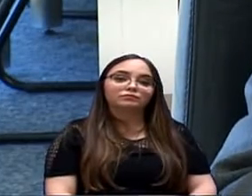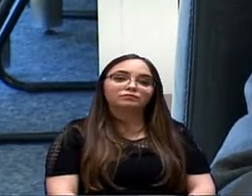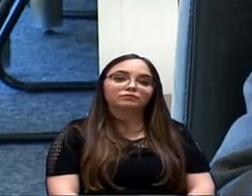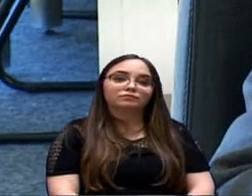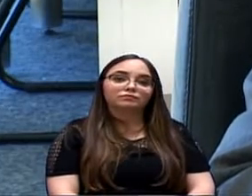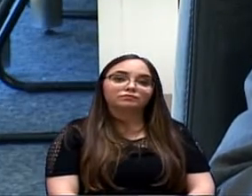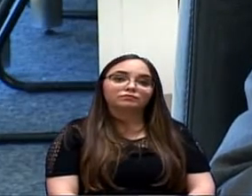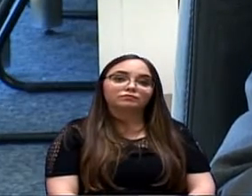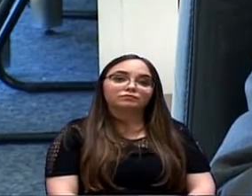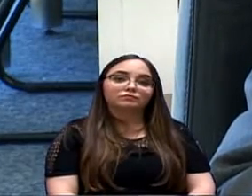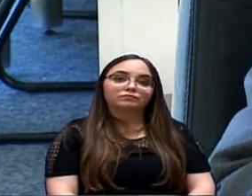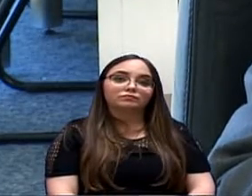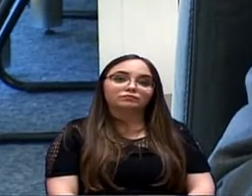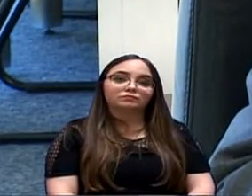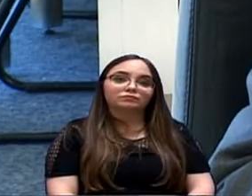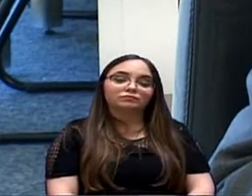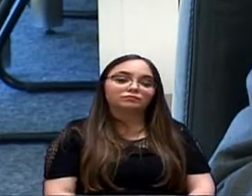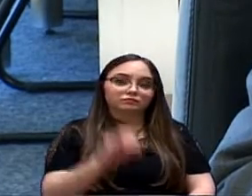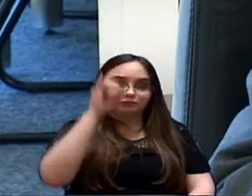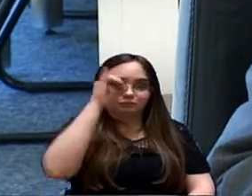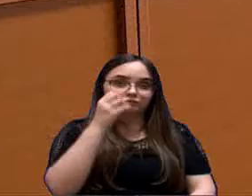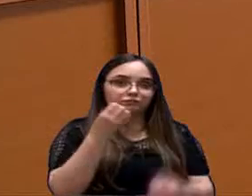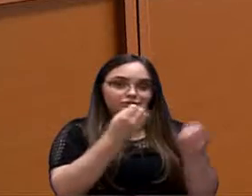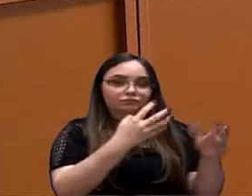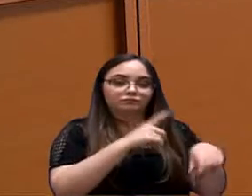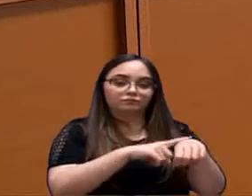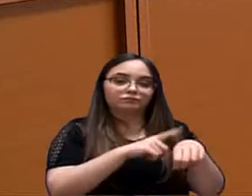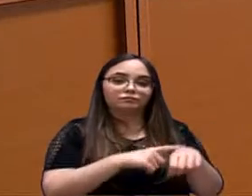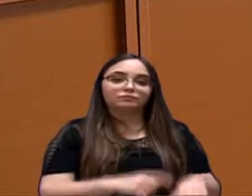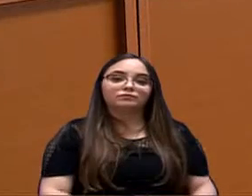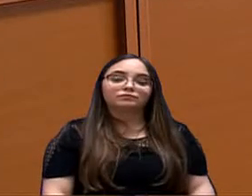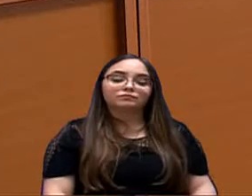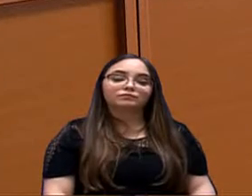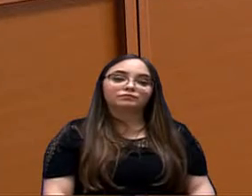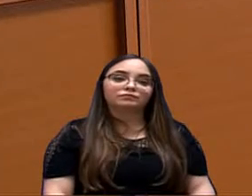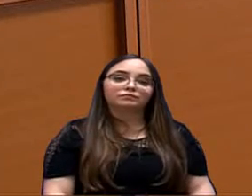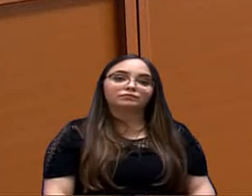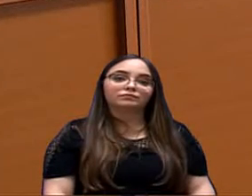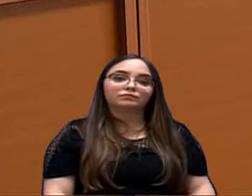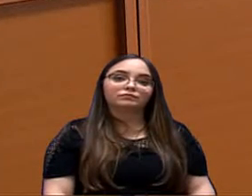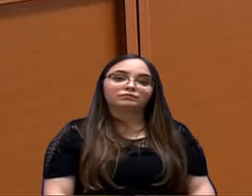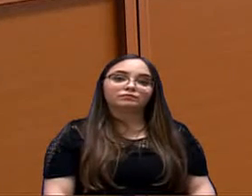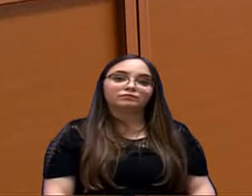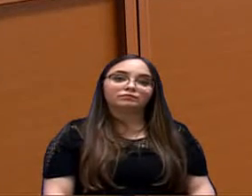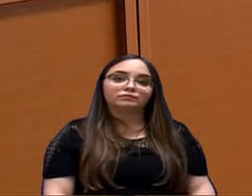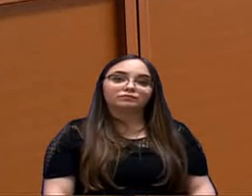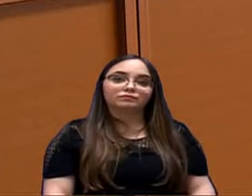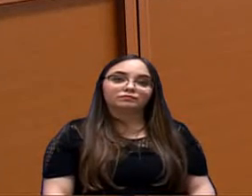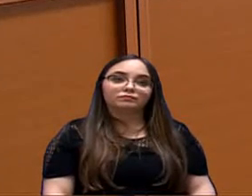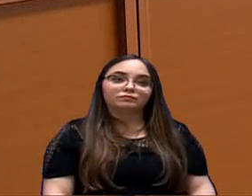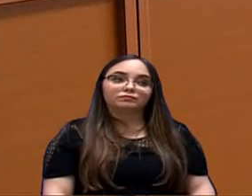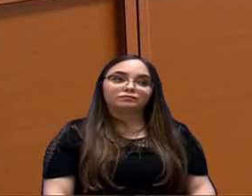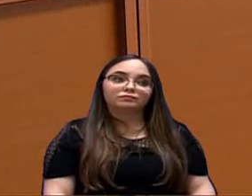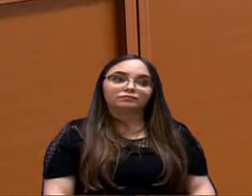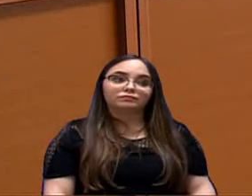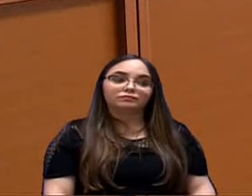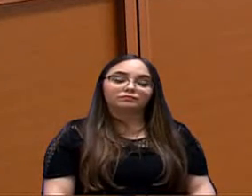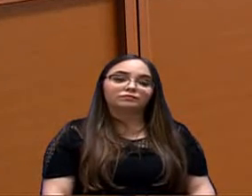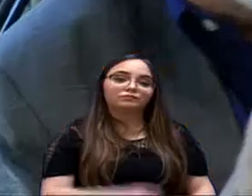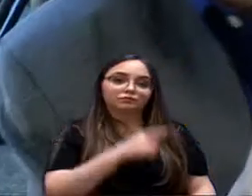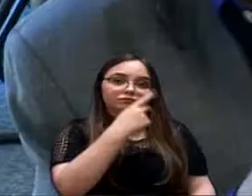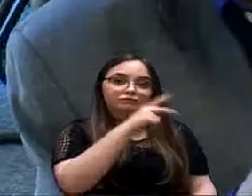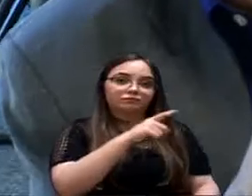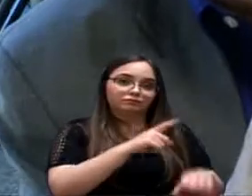Agora a vereadora... Teve o tempo da Iara, que cedeu. Mas qual que é a discussão para finalizar? Bom, a vossa excelência